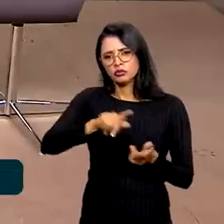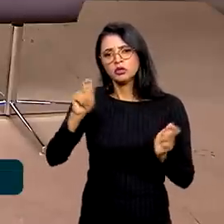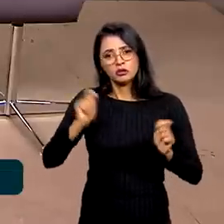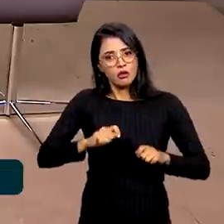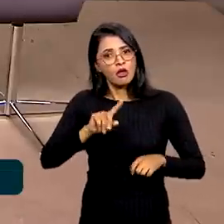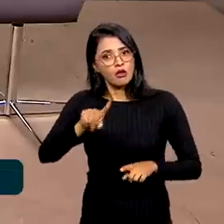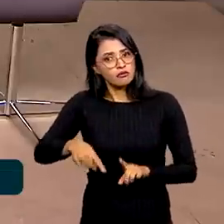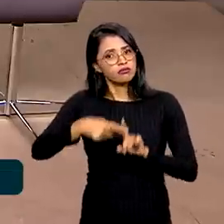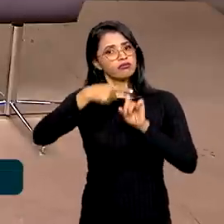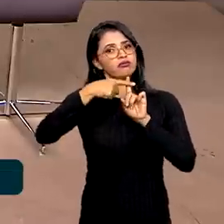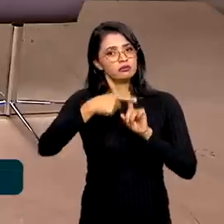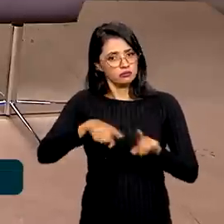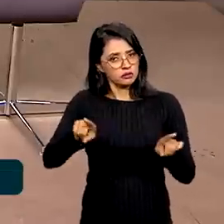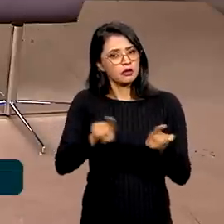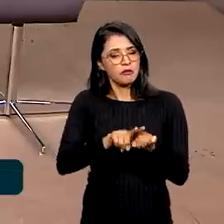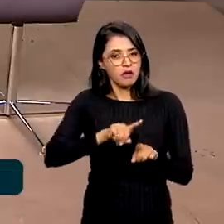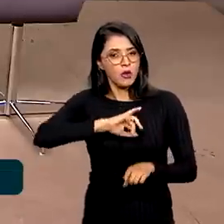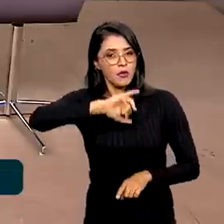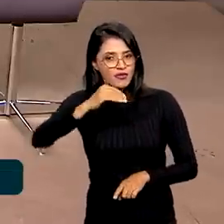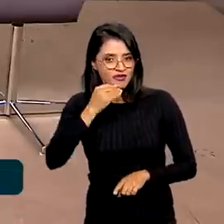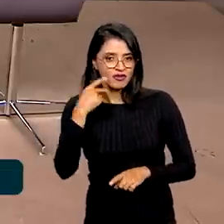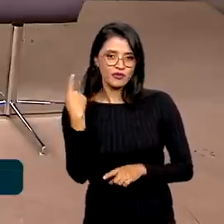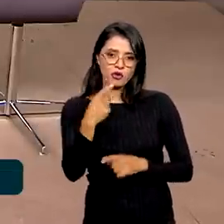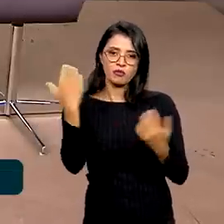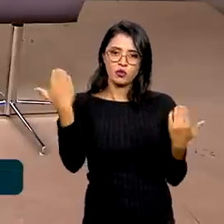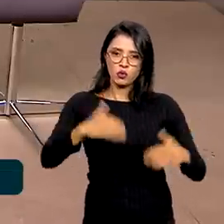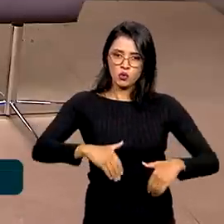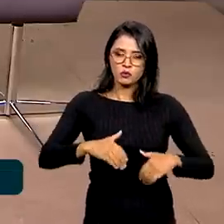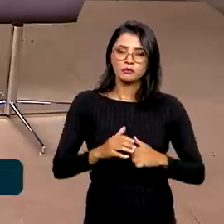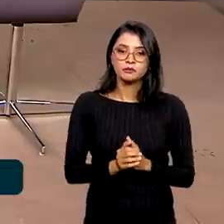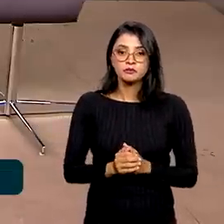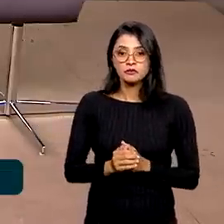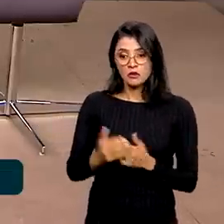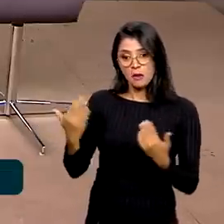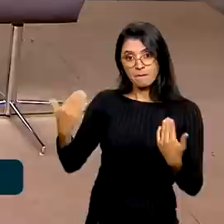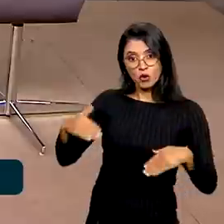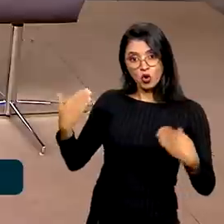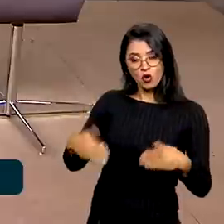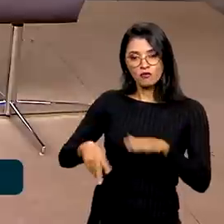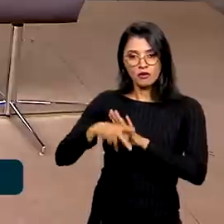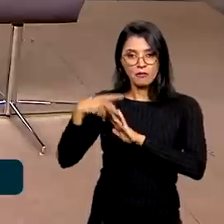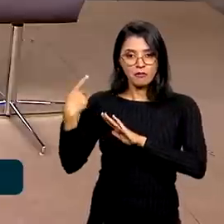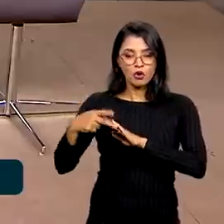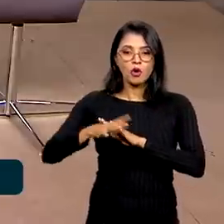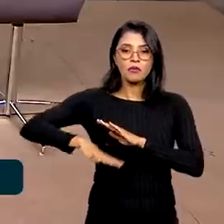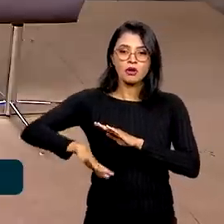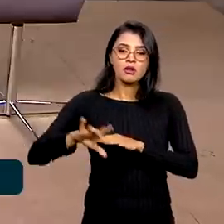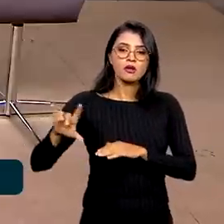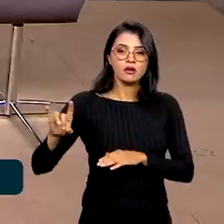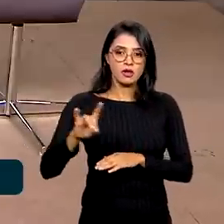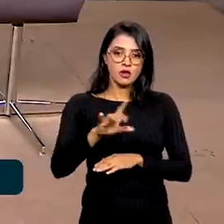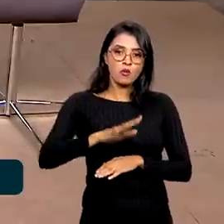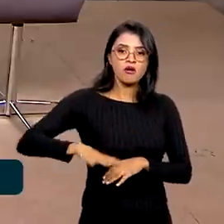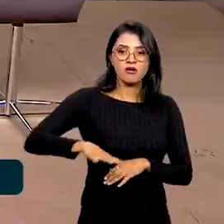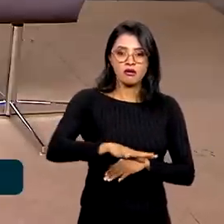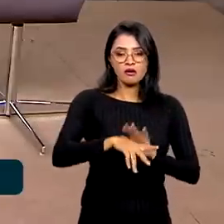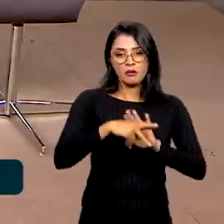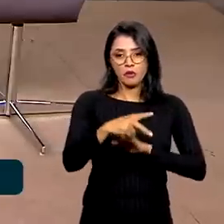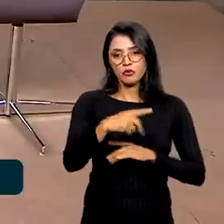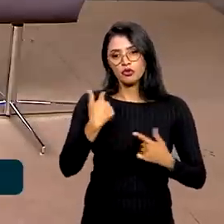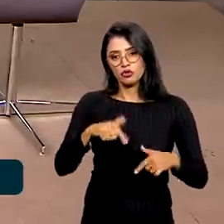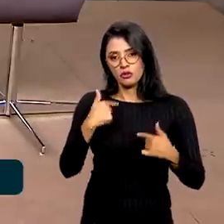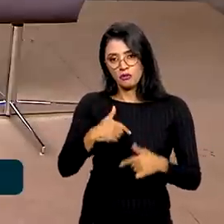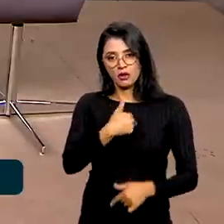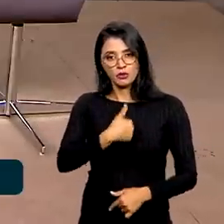também é uma vantagem, de certa maneira, desse concurso. Essa prova, então, vai ser específica para cada uma dessas áreas de atuação do